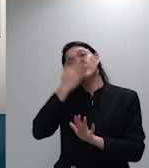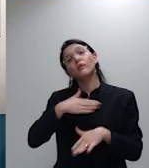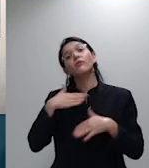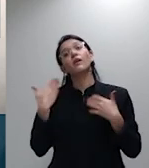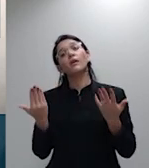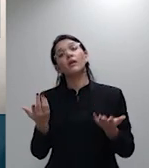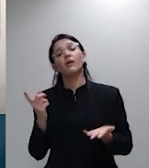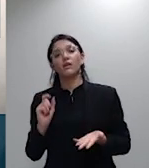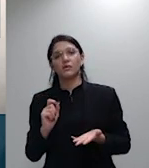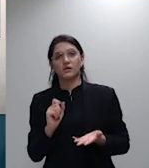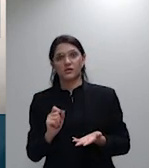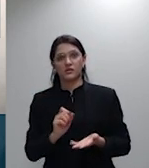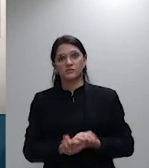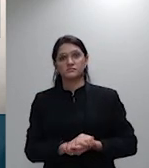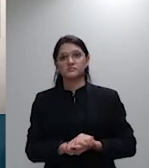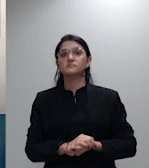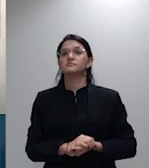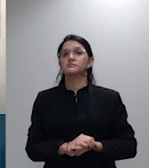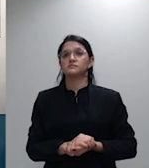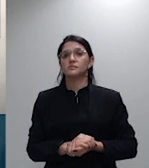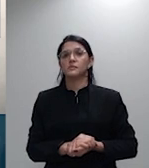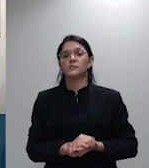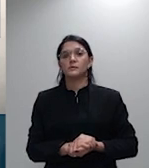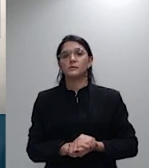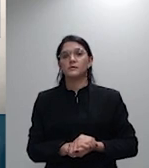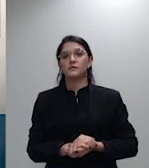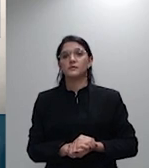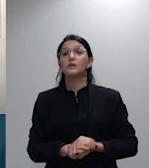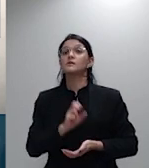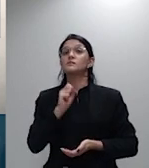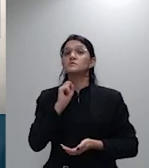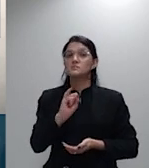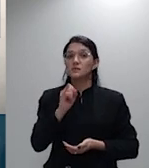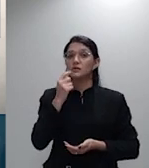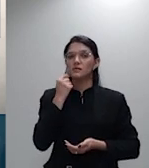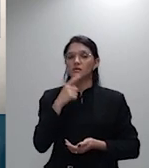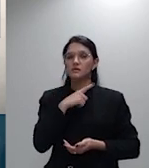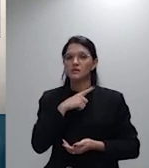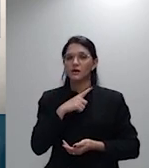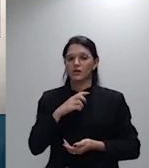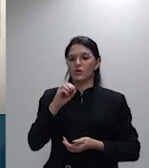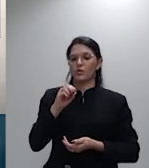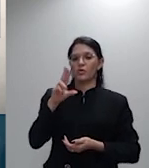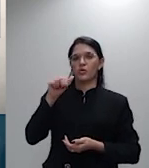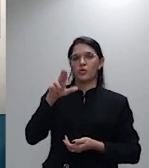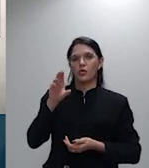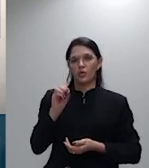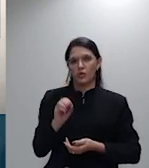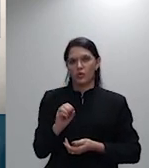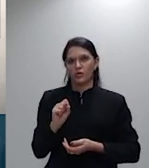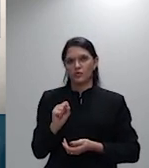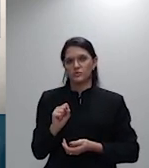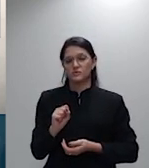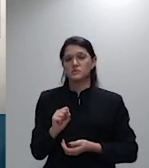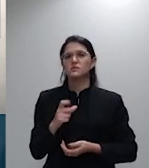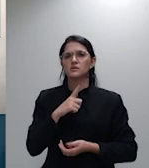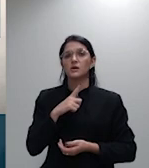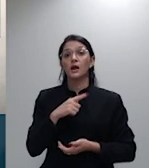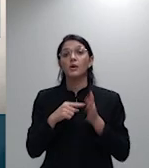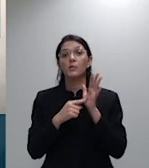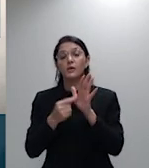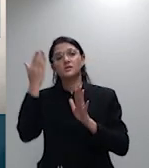ônus do autor em provar o fato constitutivo do seu direito e do princípio do livre convencimento